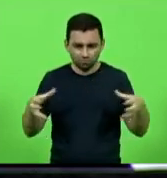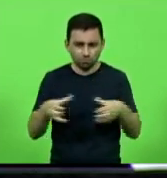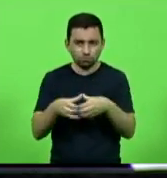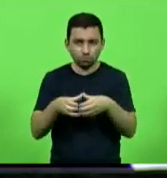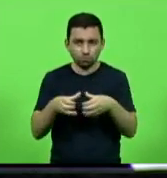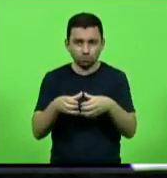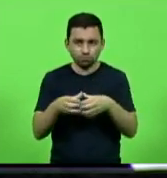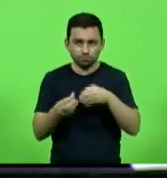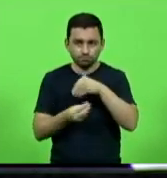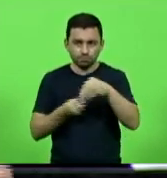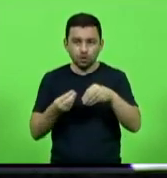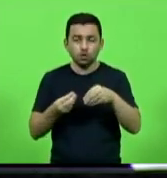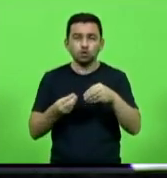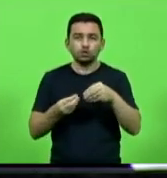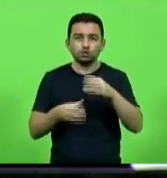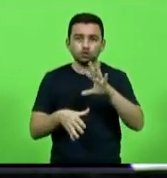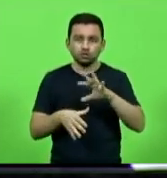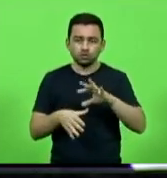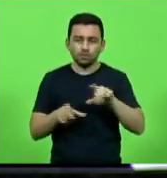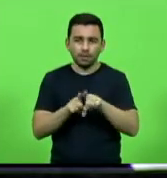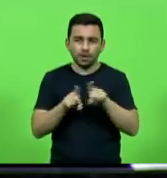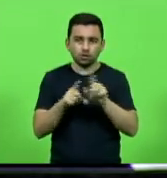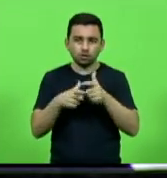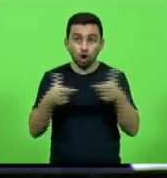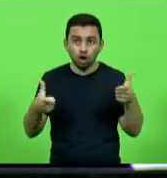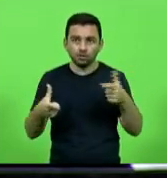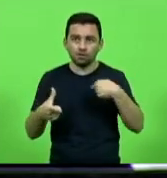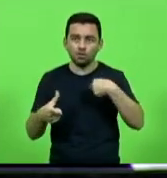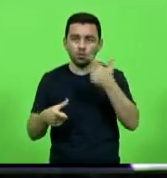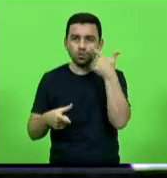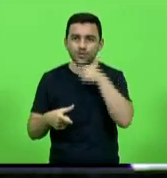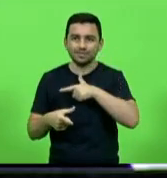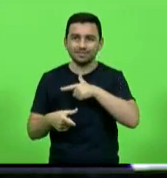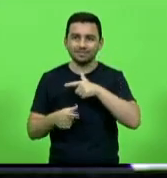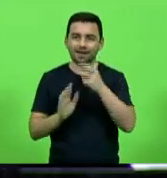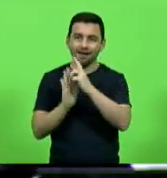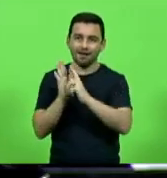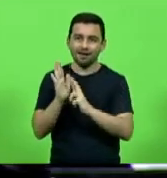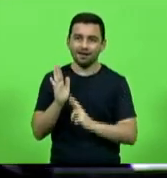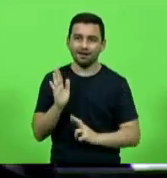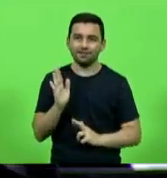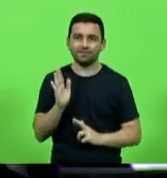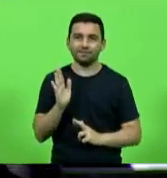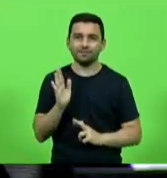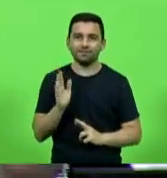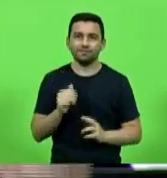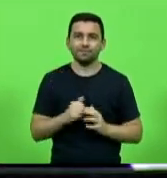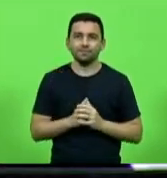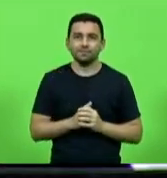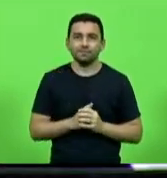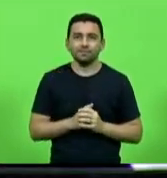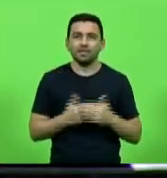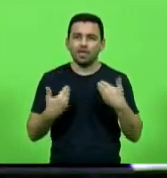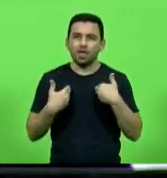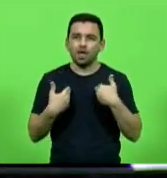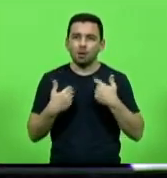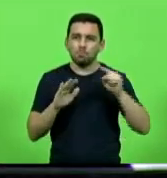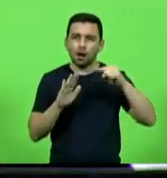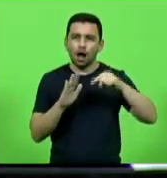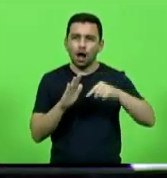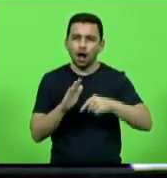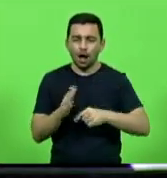quando por sorteio coube a minha relatoria eu por mais que me mergulhei nos